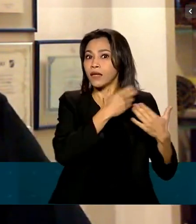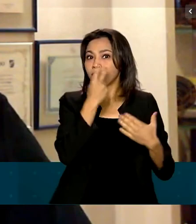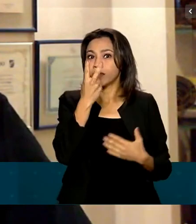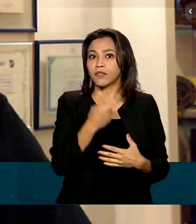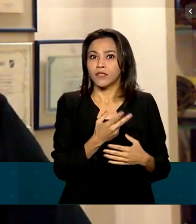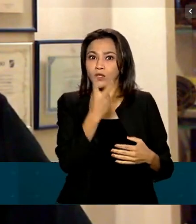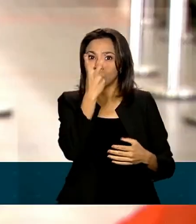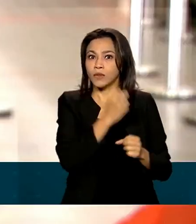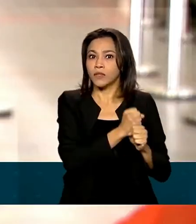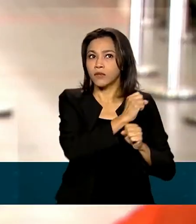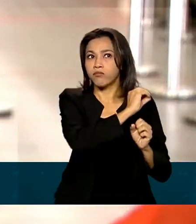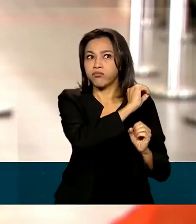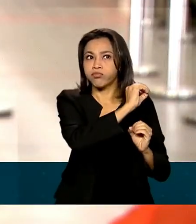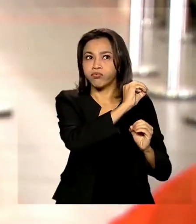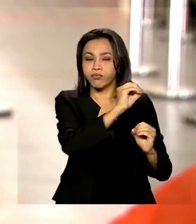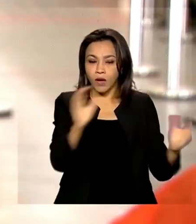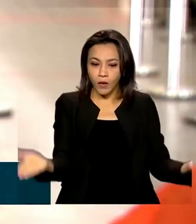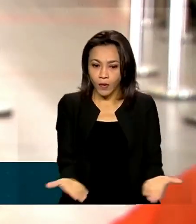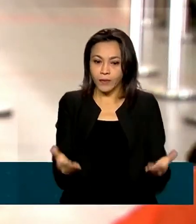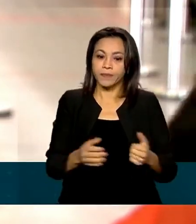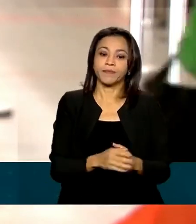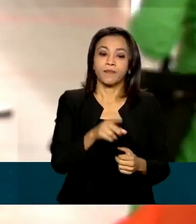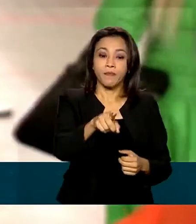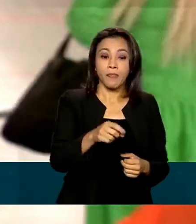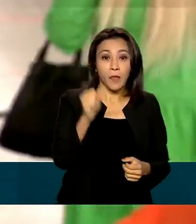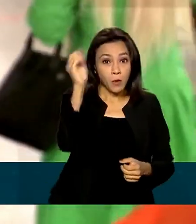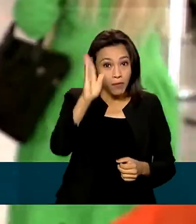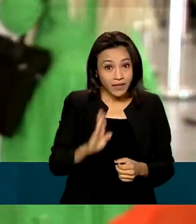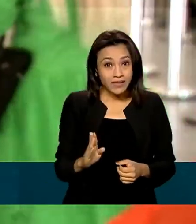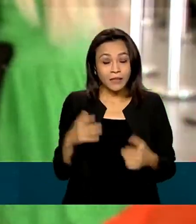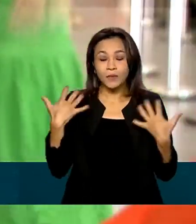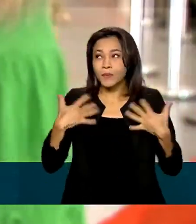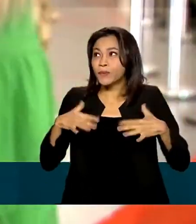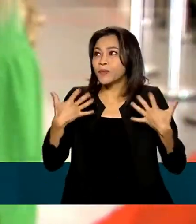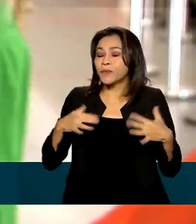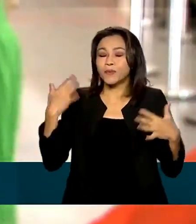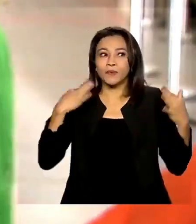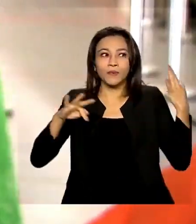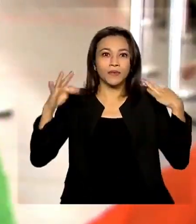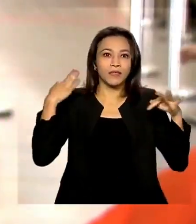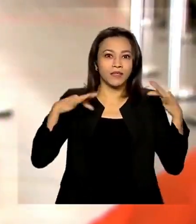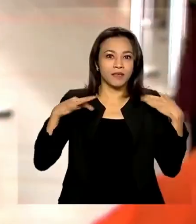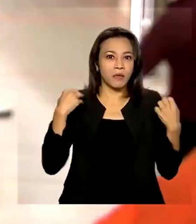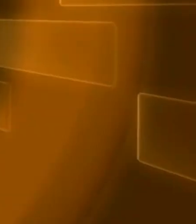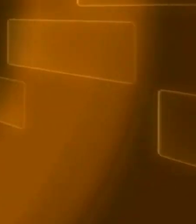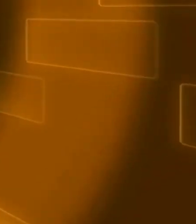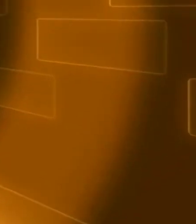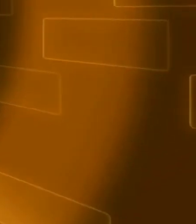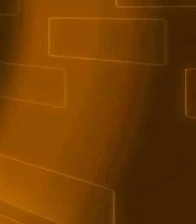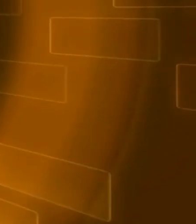dois últimos anos. Nosso Brasil é muito rico em turismo, né? Então a gente tem que prestigiar o nosso país.